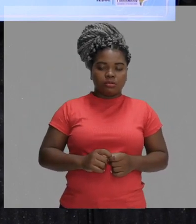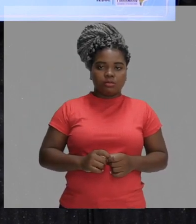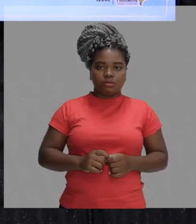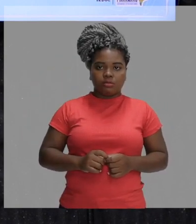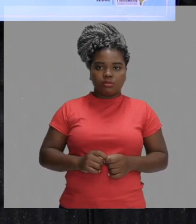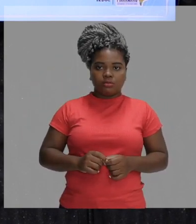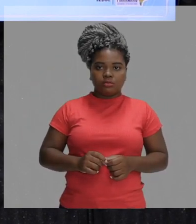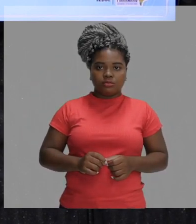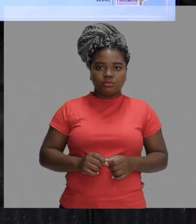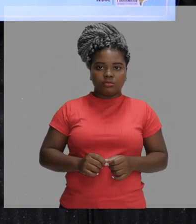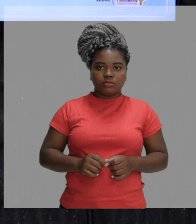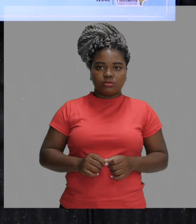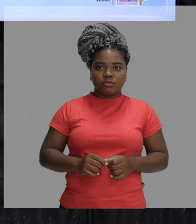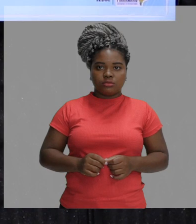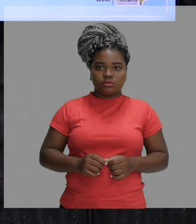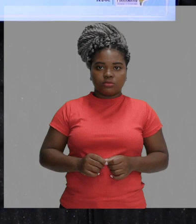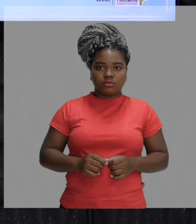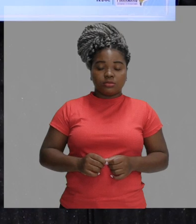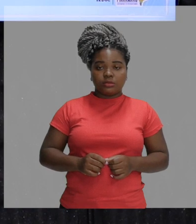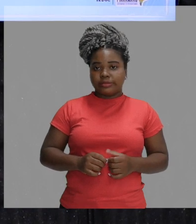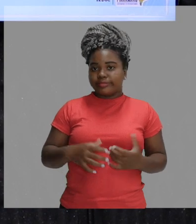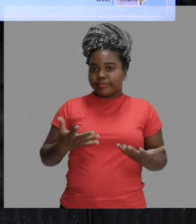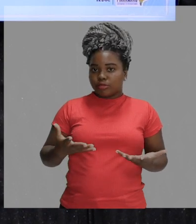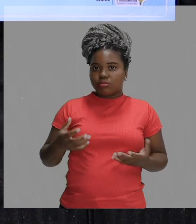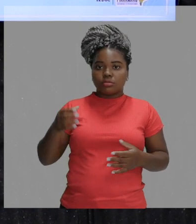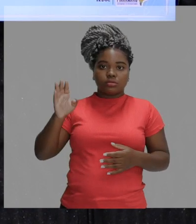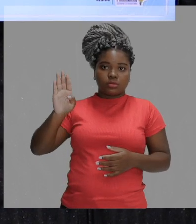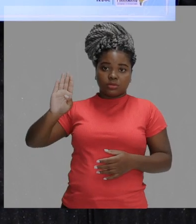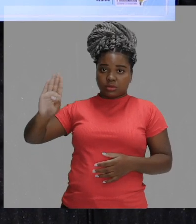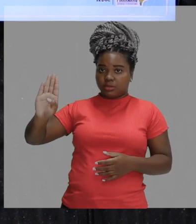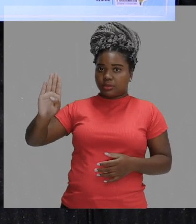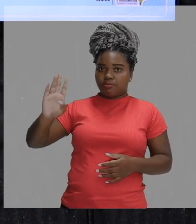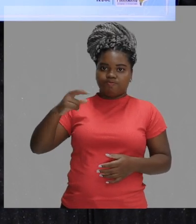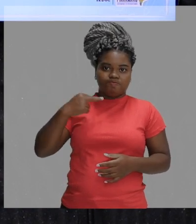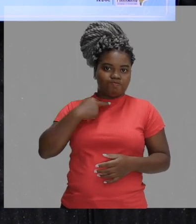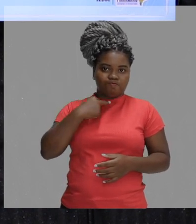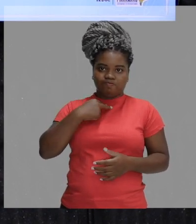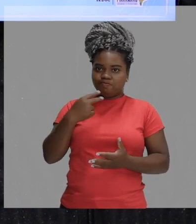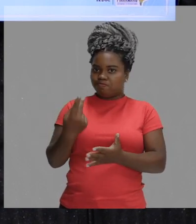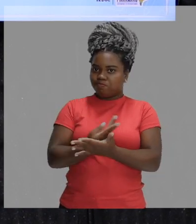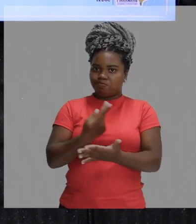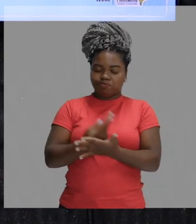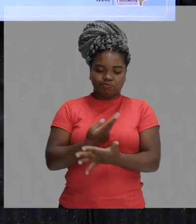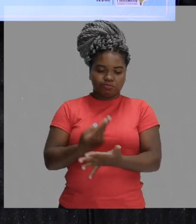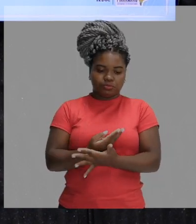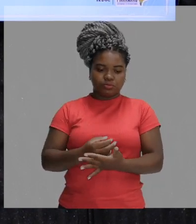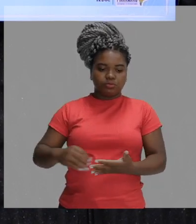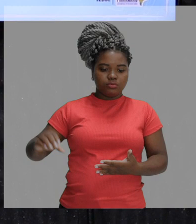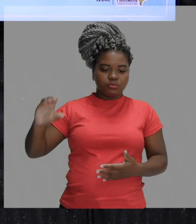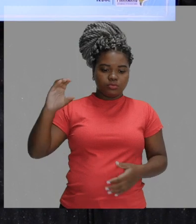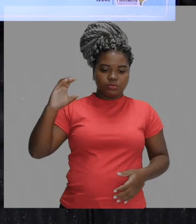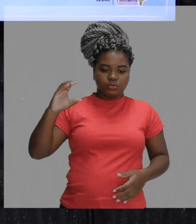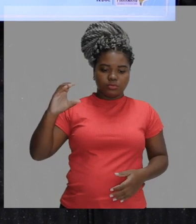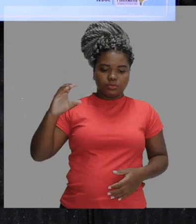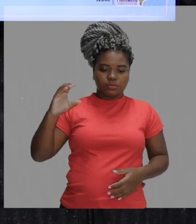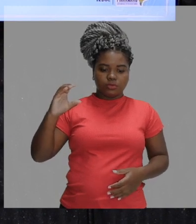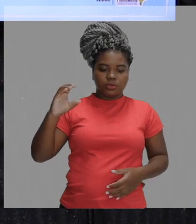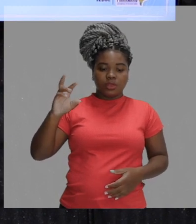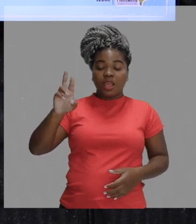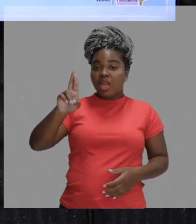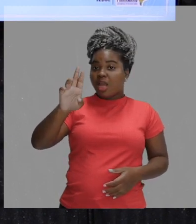que diz que a luz só se propaga em linha reta. E não é isso que a nossa questão está falando. A letra C,